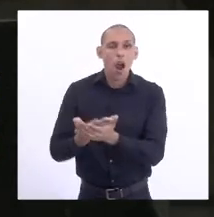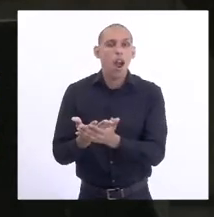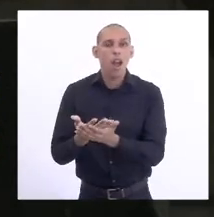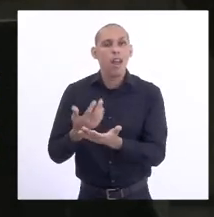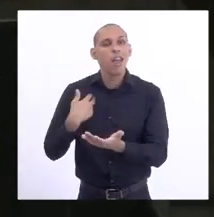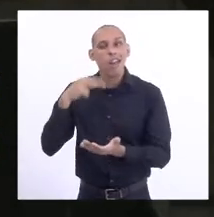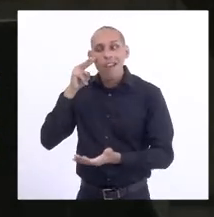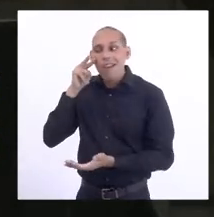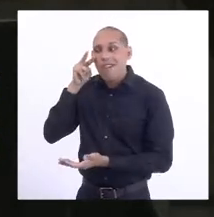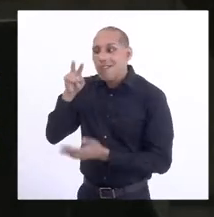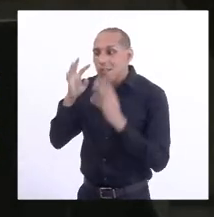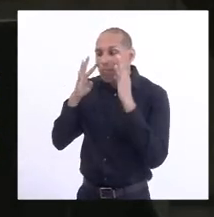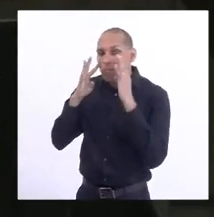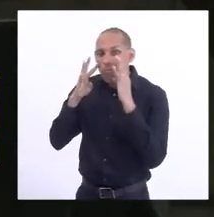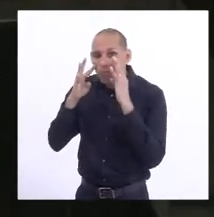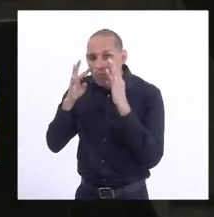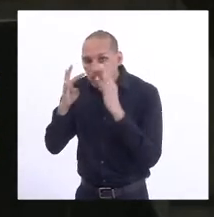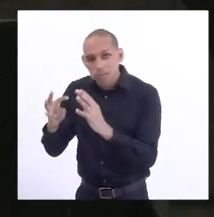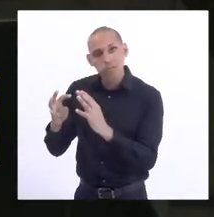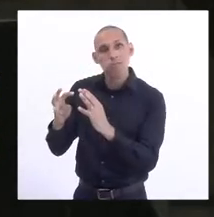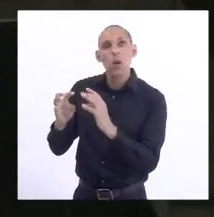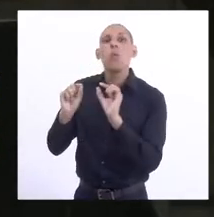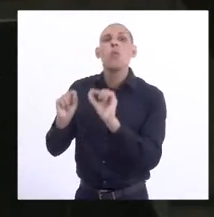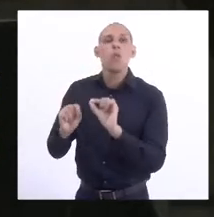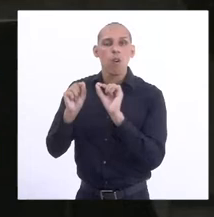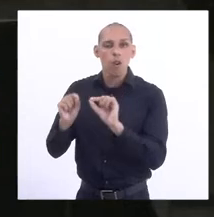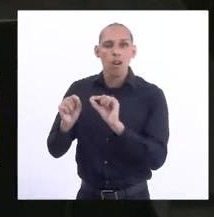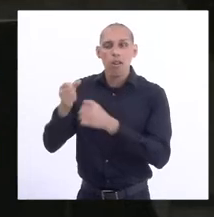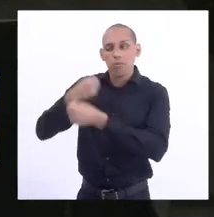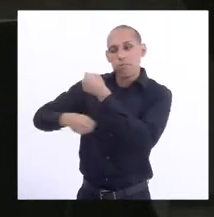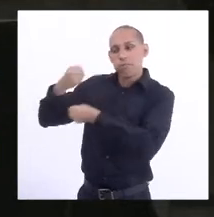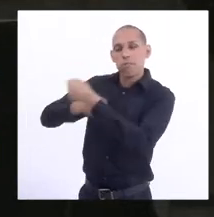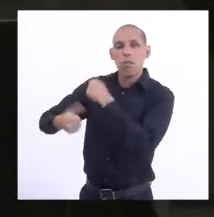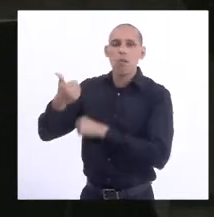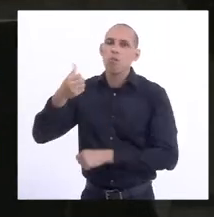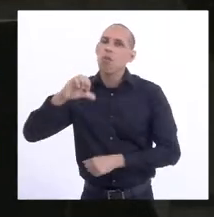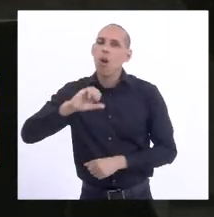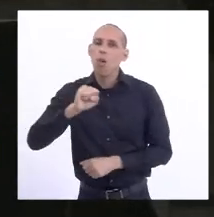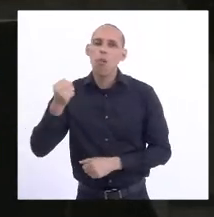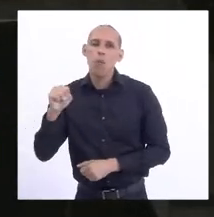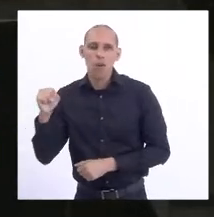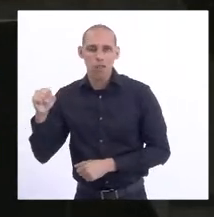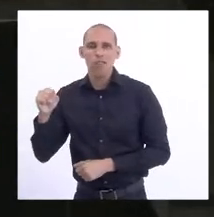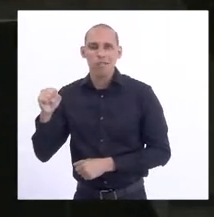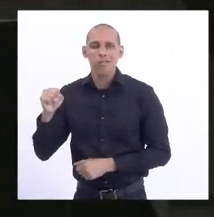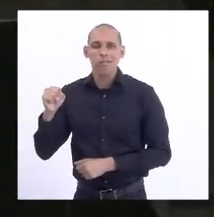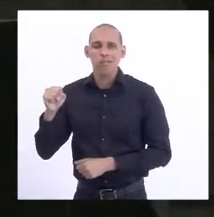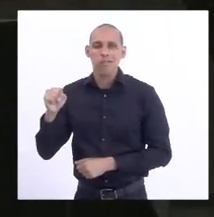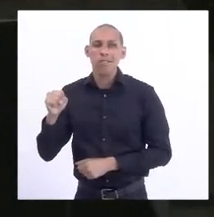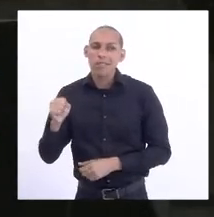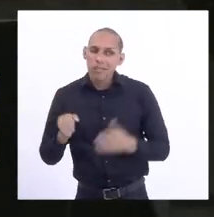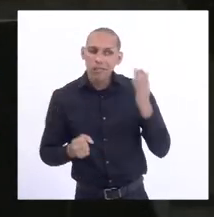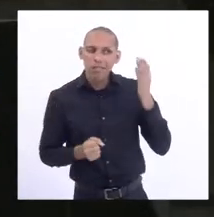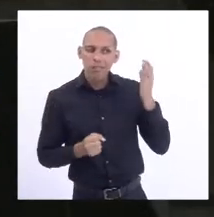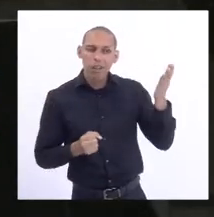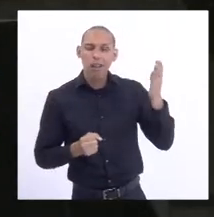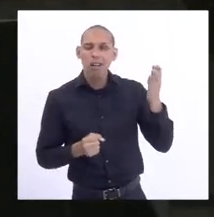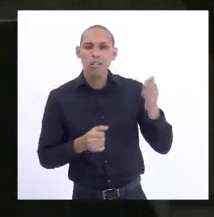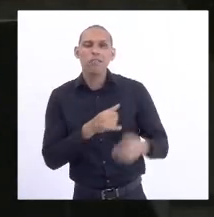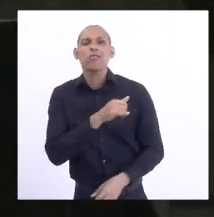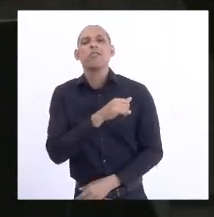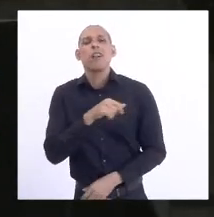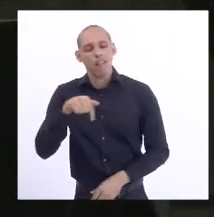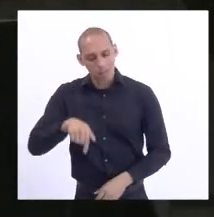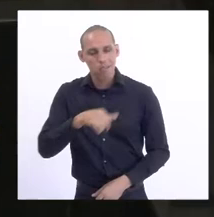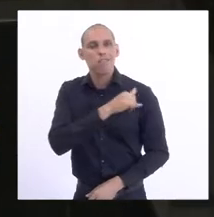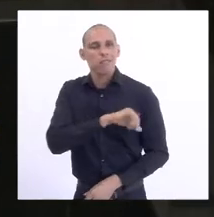de 88, que se abateu também, não só na cidade do Rio de Janeiro, na região